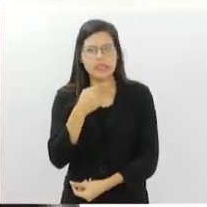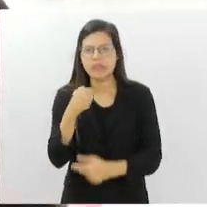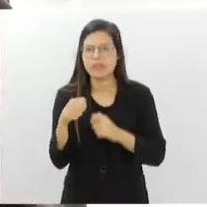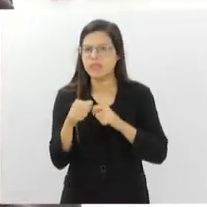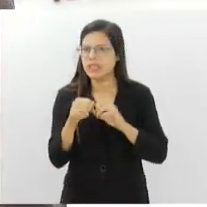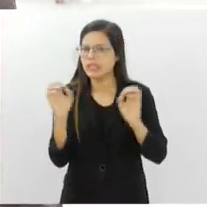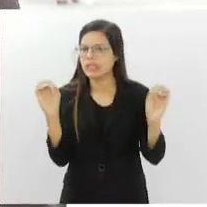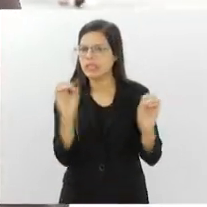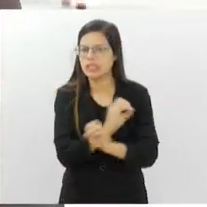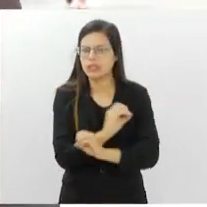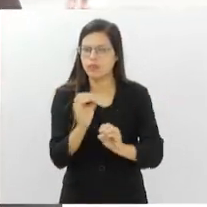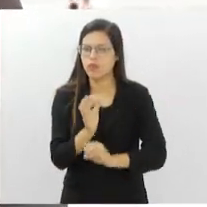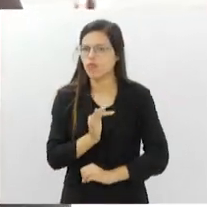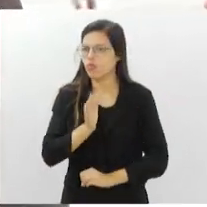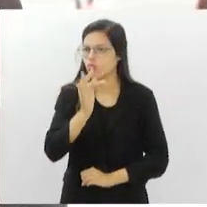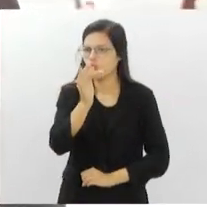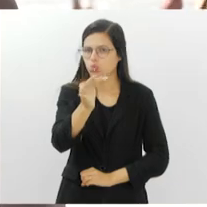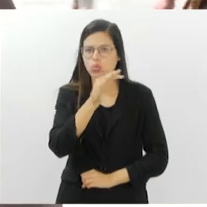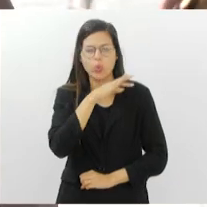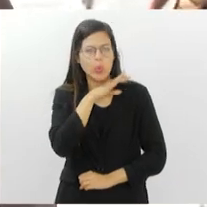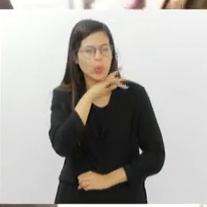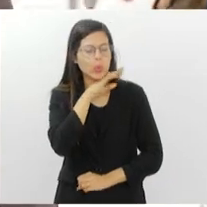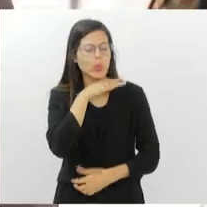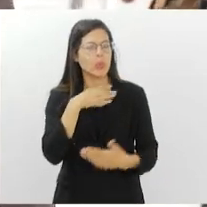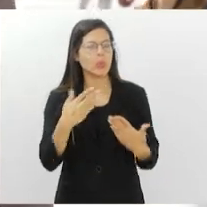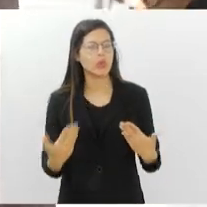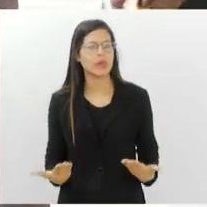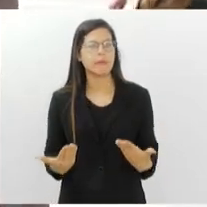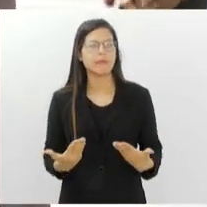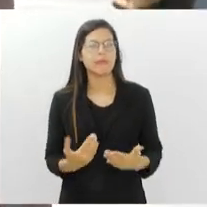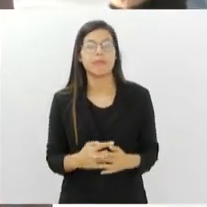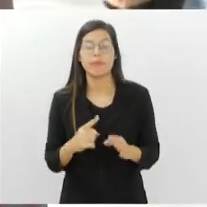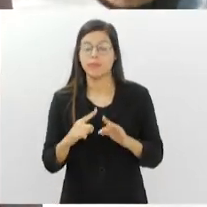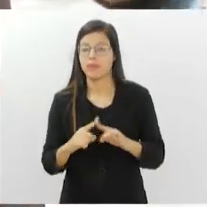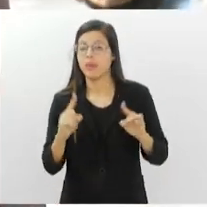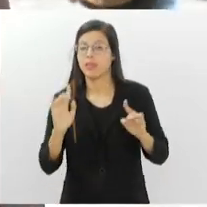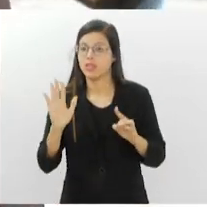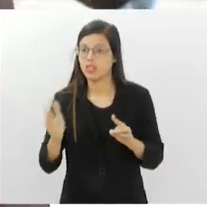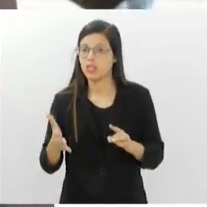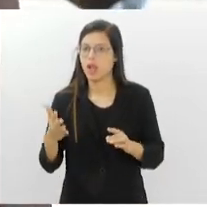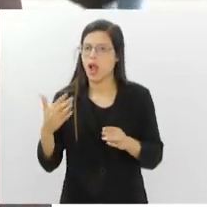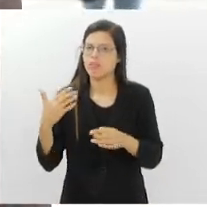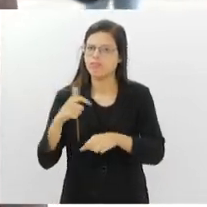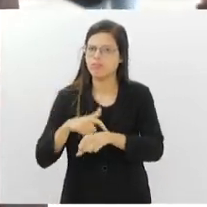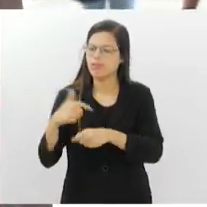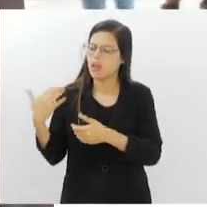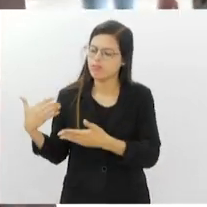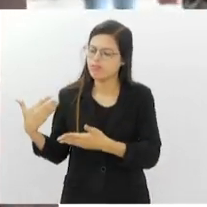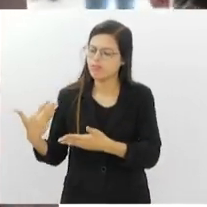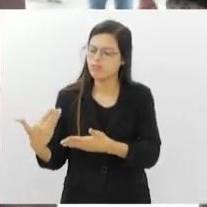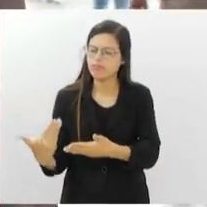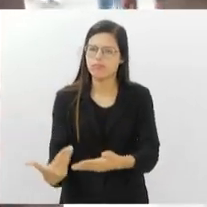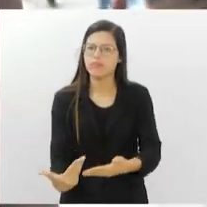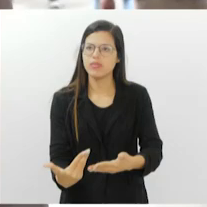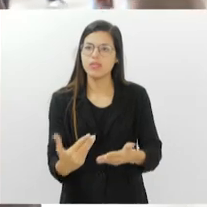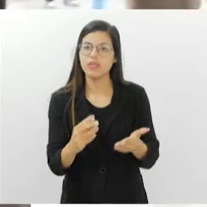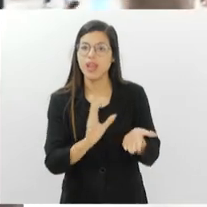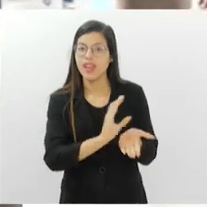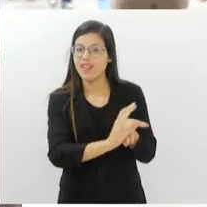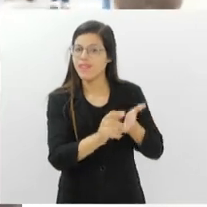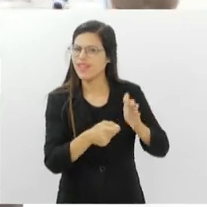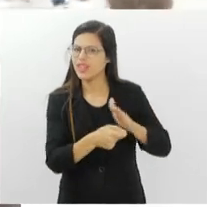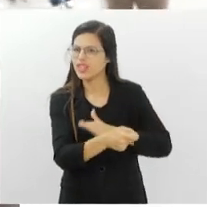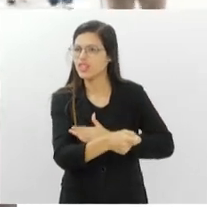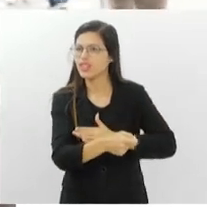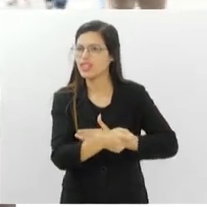que o meu futuro era incerto. Mas eu já vinha, há muito tempo, empreendendo dentro do meu